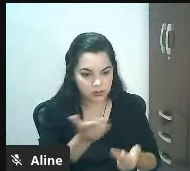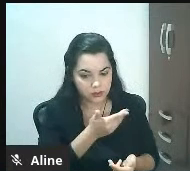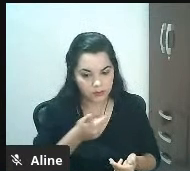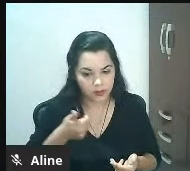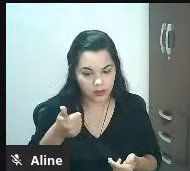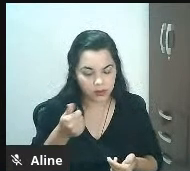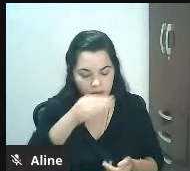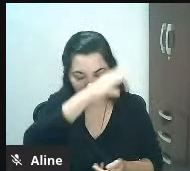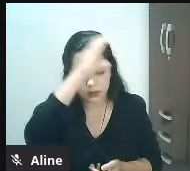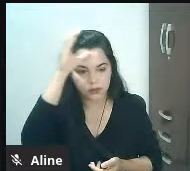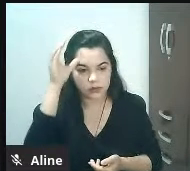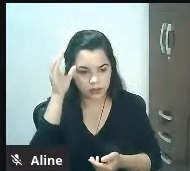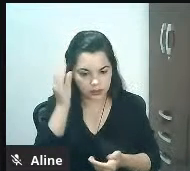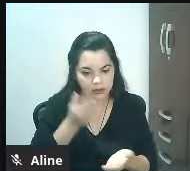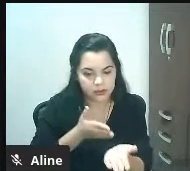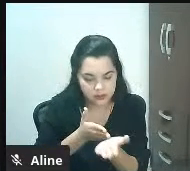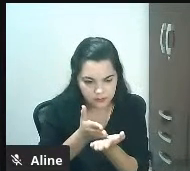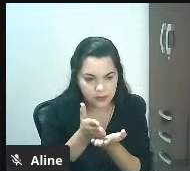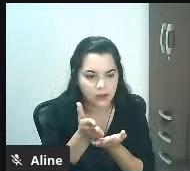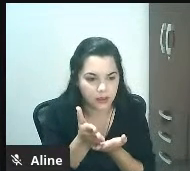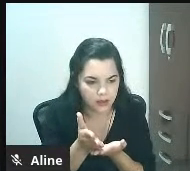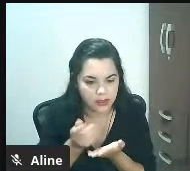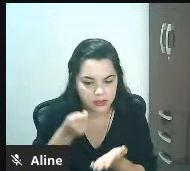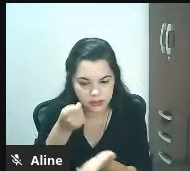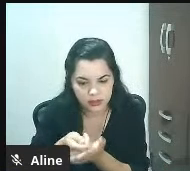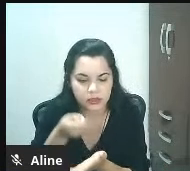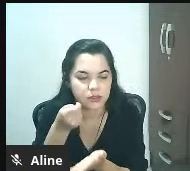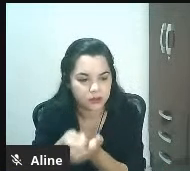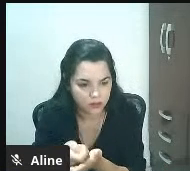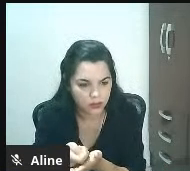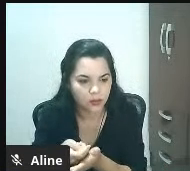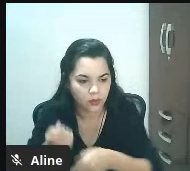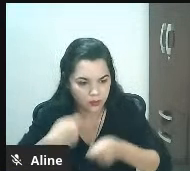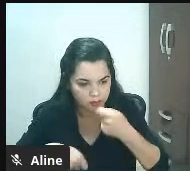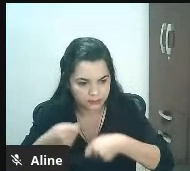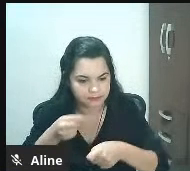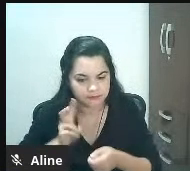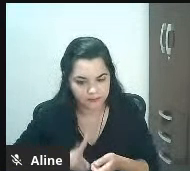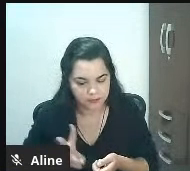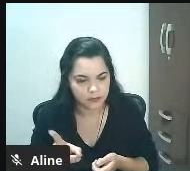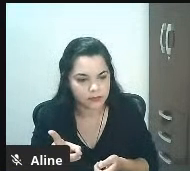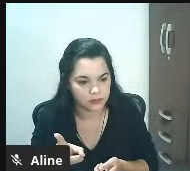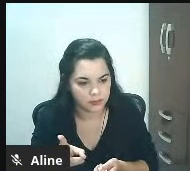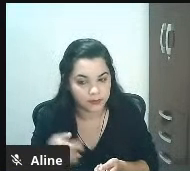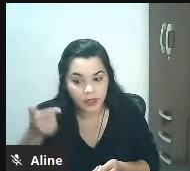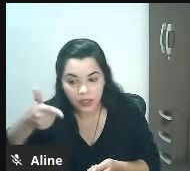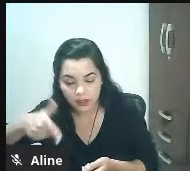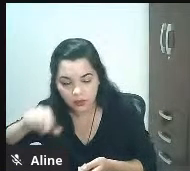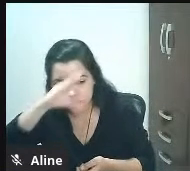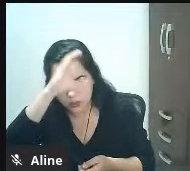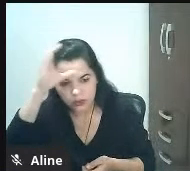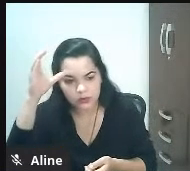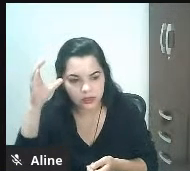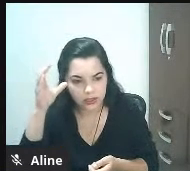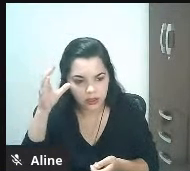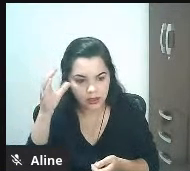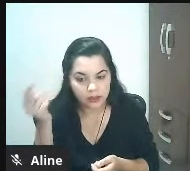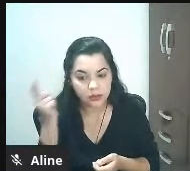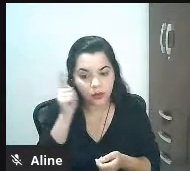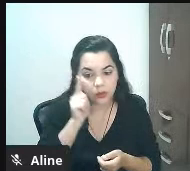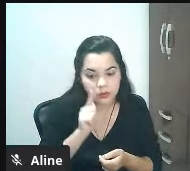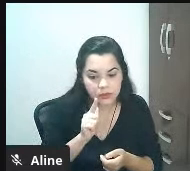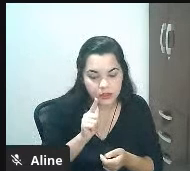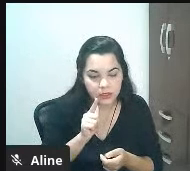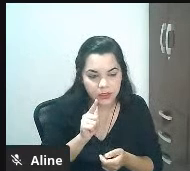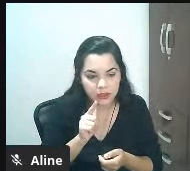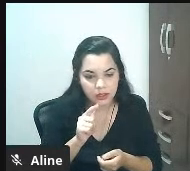mim eu vou ser fiel a essa pessoa agora quem vai voltar eu vou dar uma condição diferenciada para ele voltar e o dedo